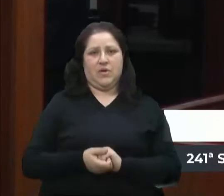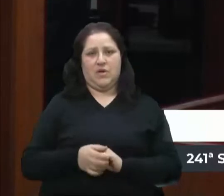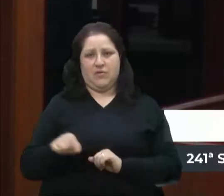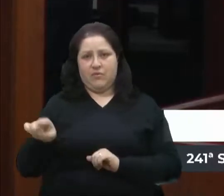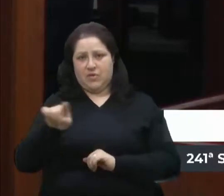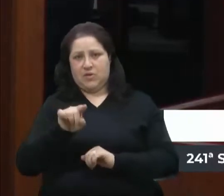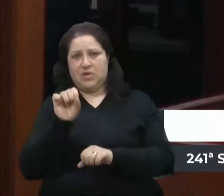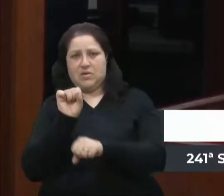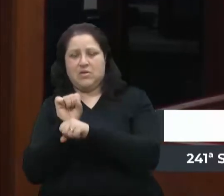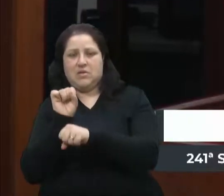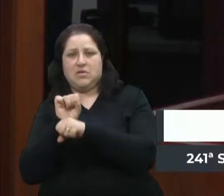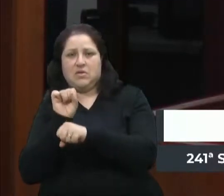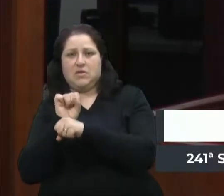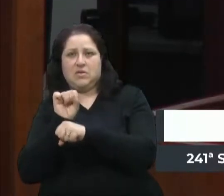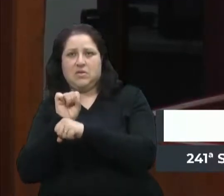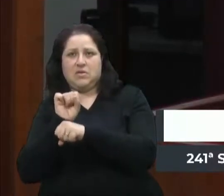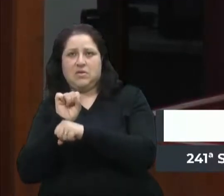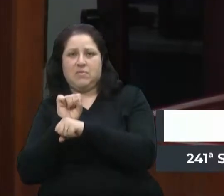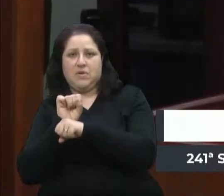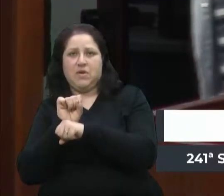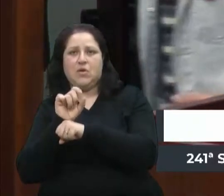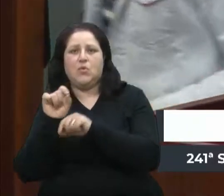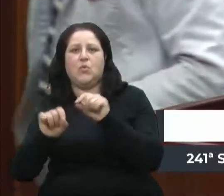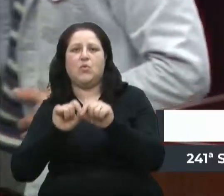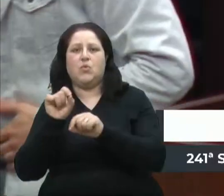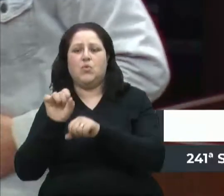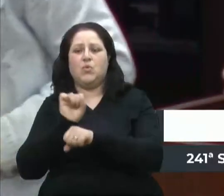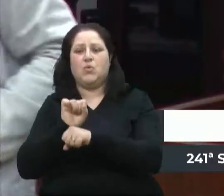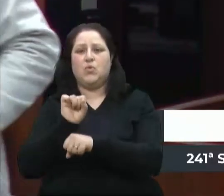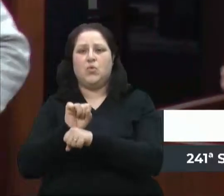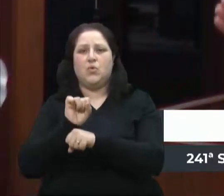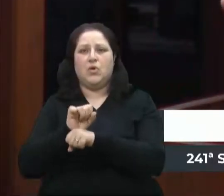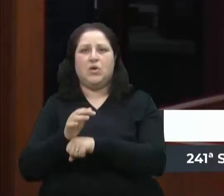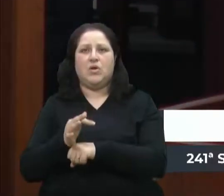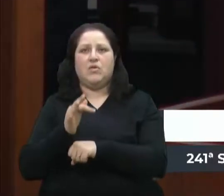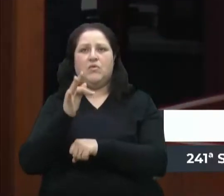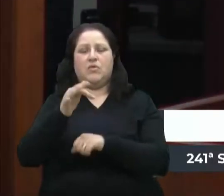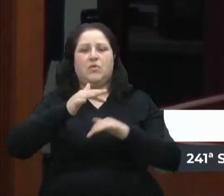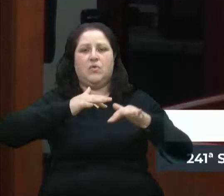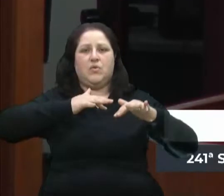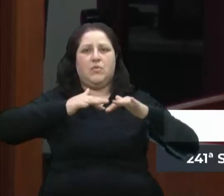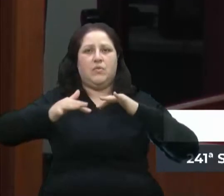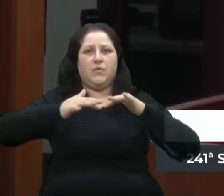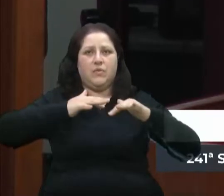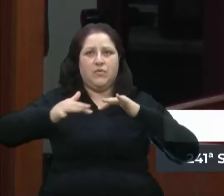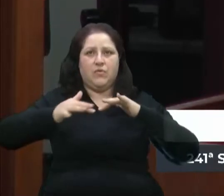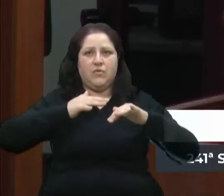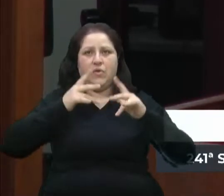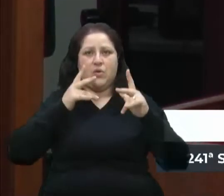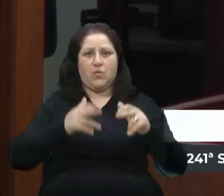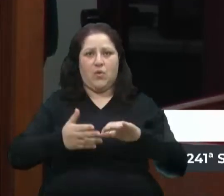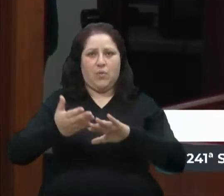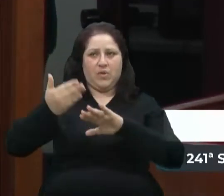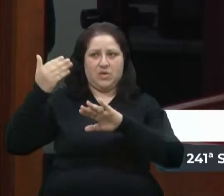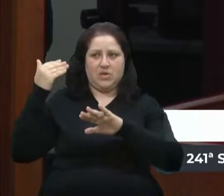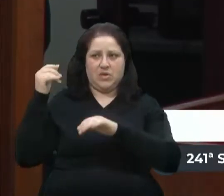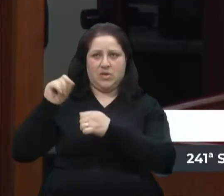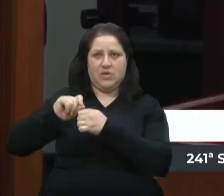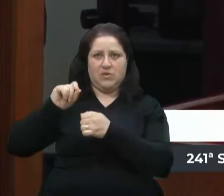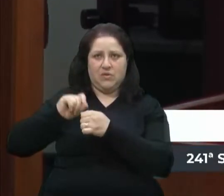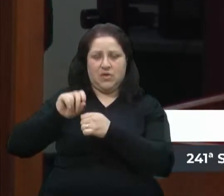vocês estão esperando para quê? Para fazer manifestações como fizeram no passado,